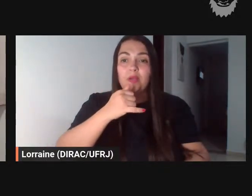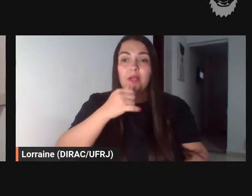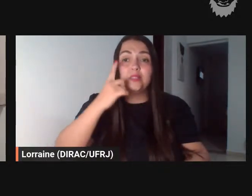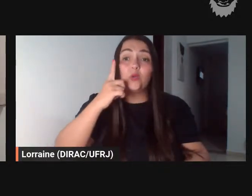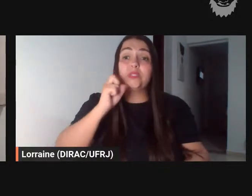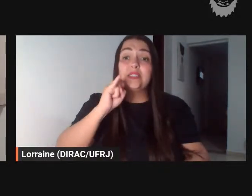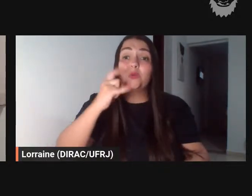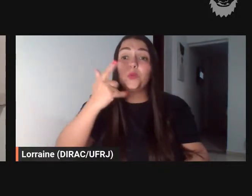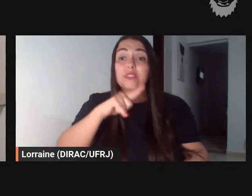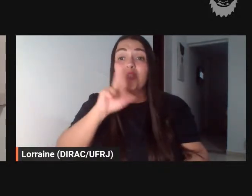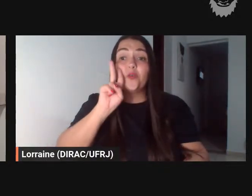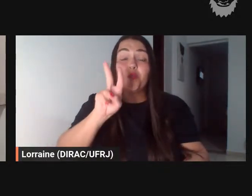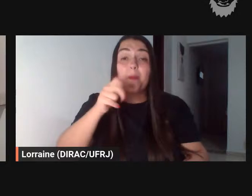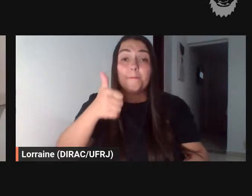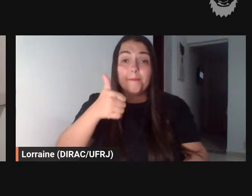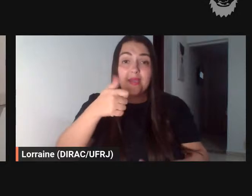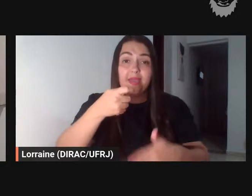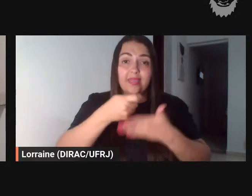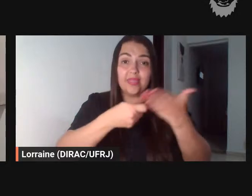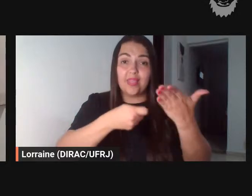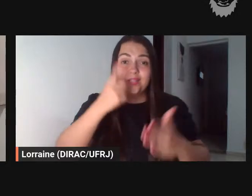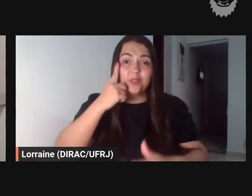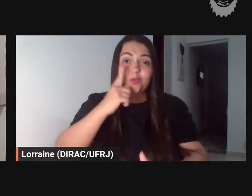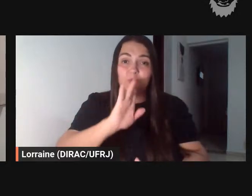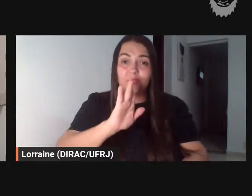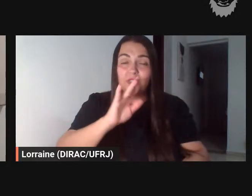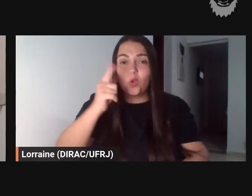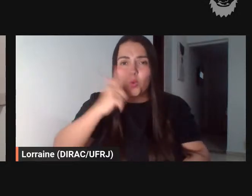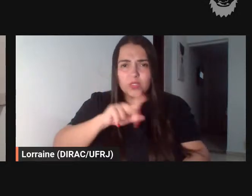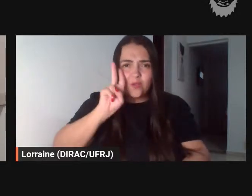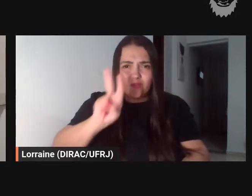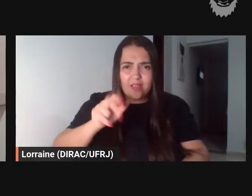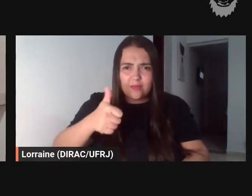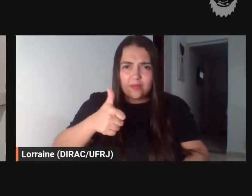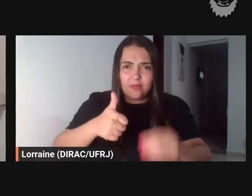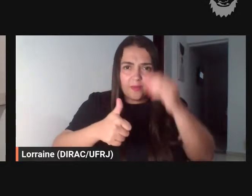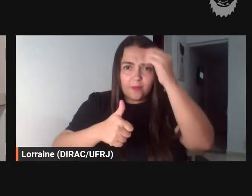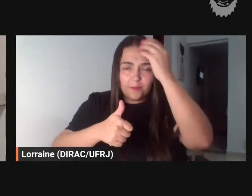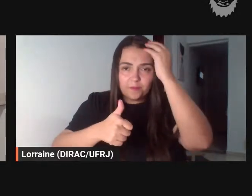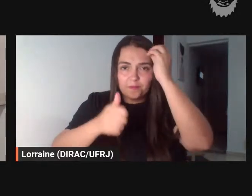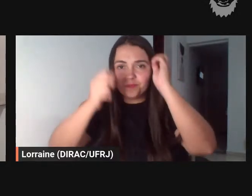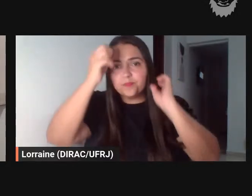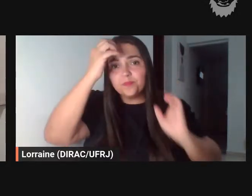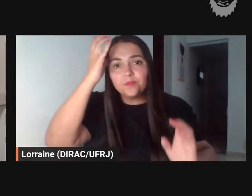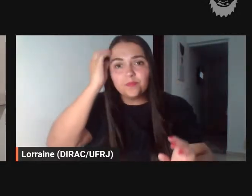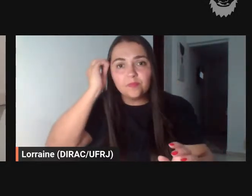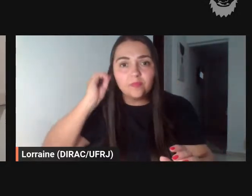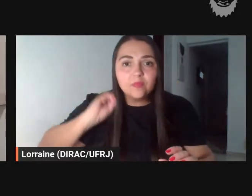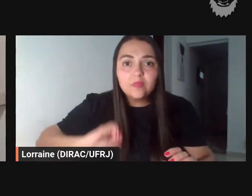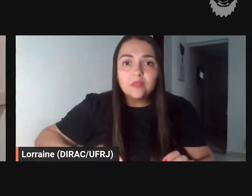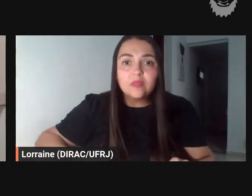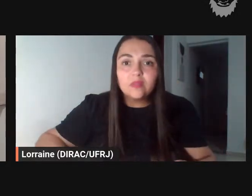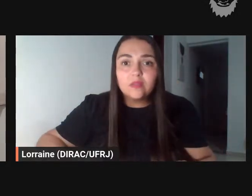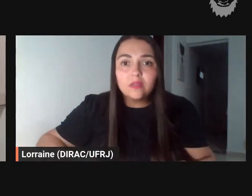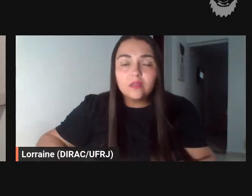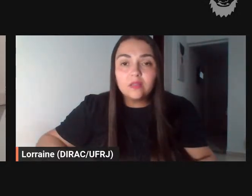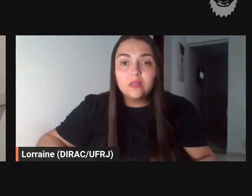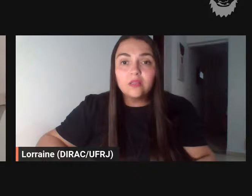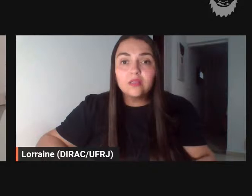os textos né vocês conseguiram ver ou não foi possível e